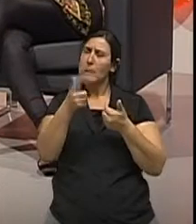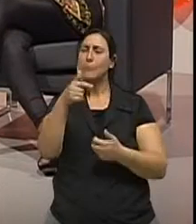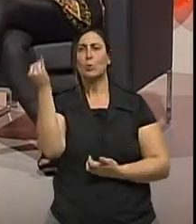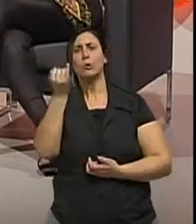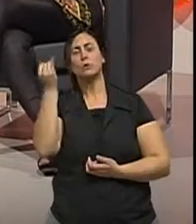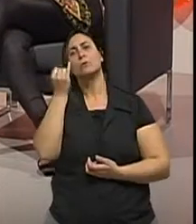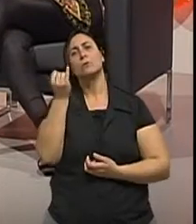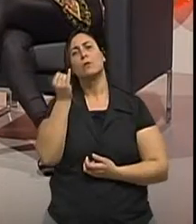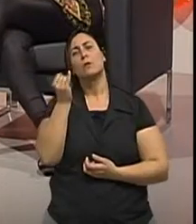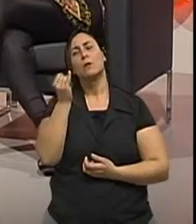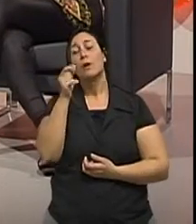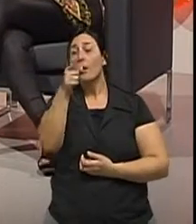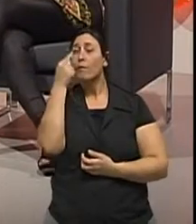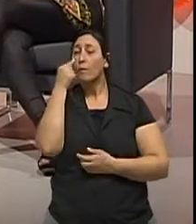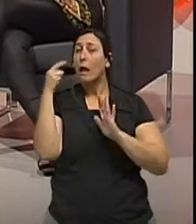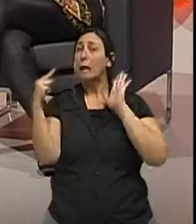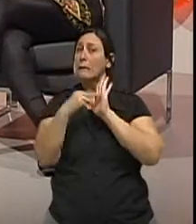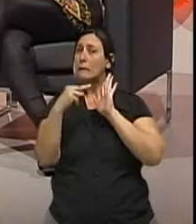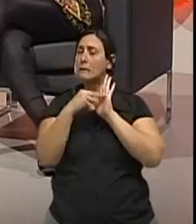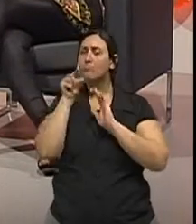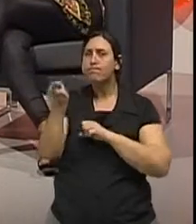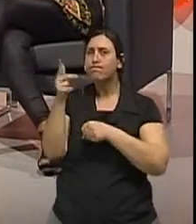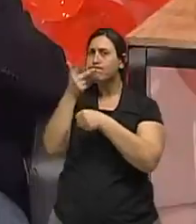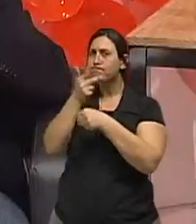Prestem muita atenção nos idosos.